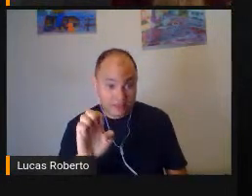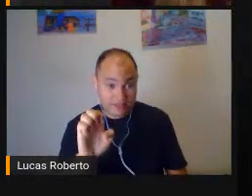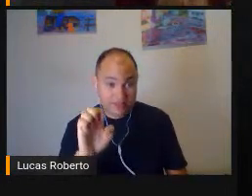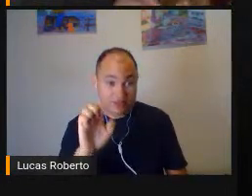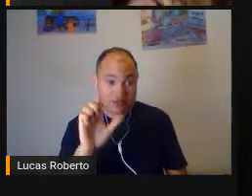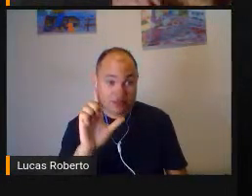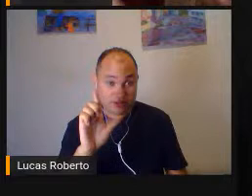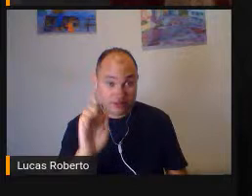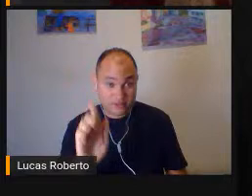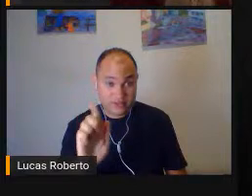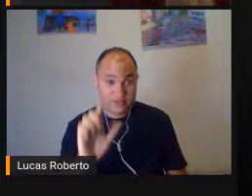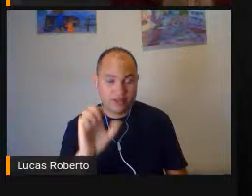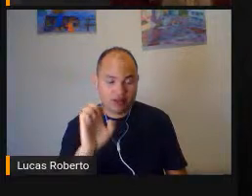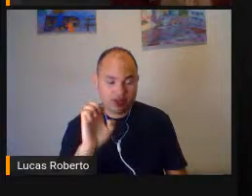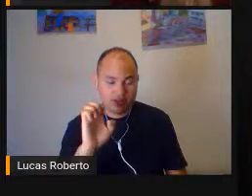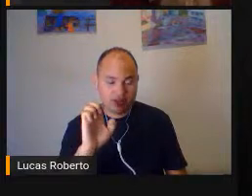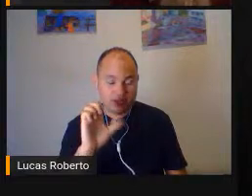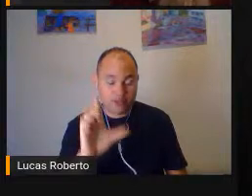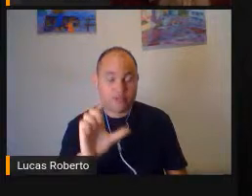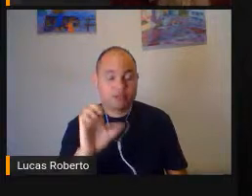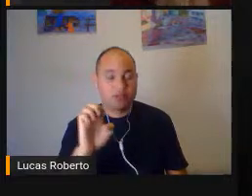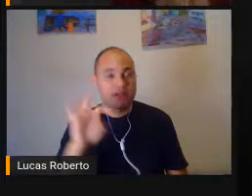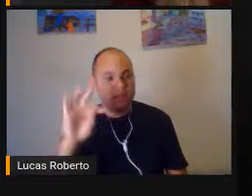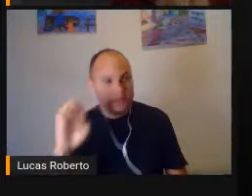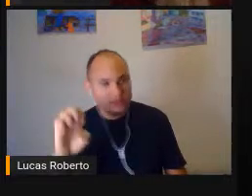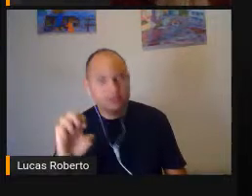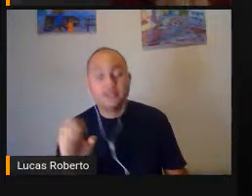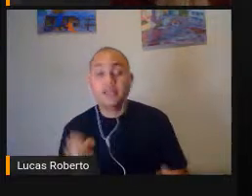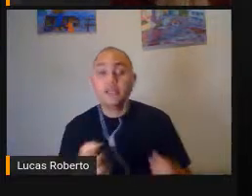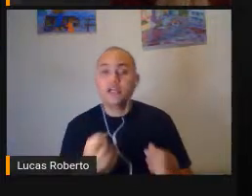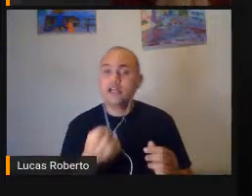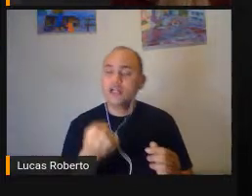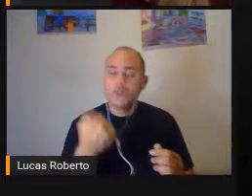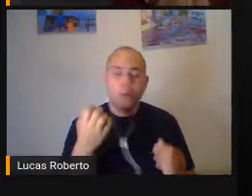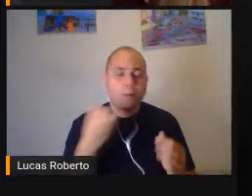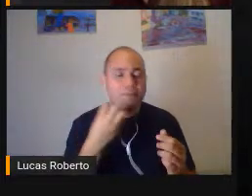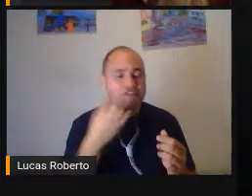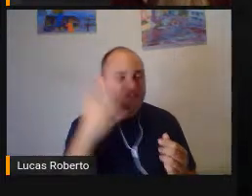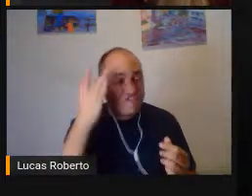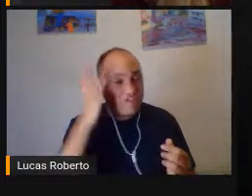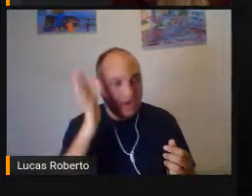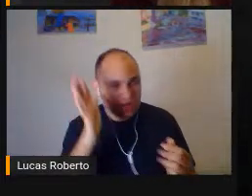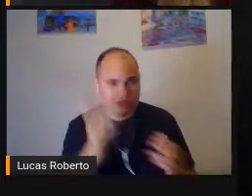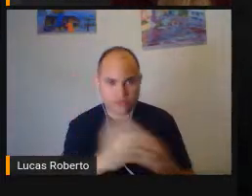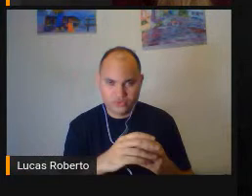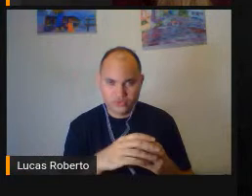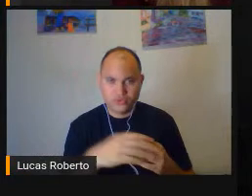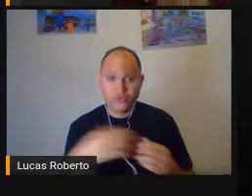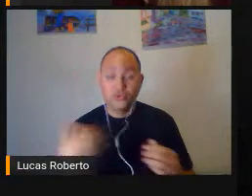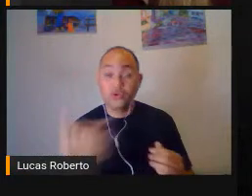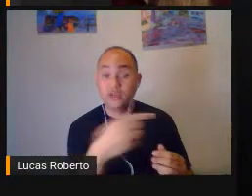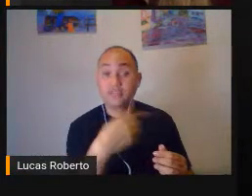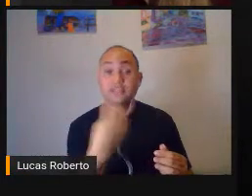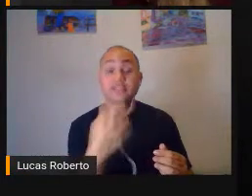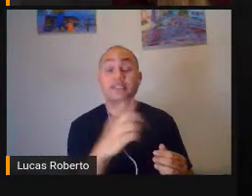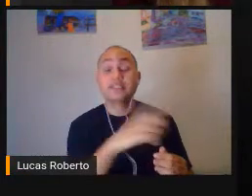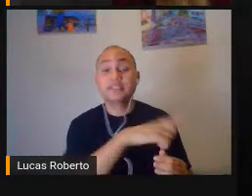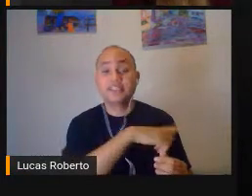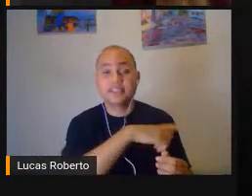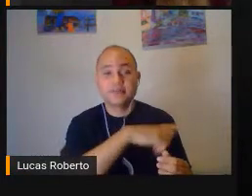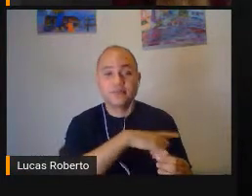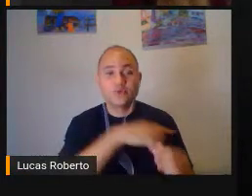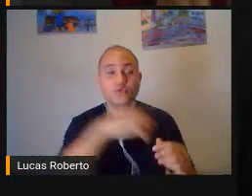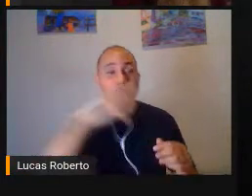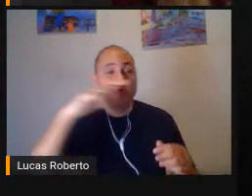Para a direita Sem precisar Também virar a folha Tem um instrumento Chamado linha braille Também é chamado De display